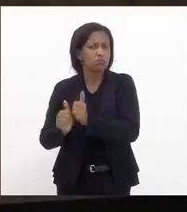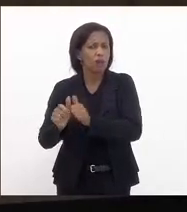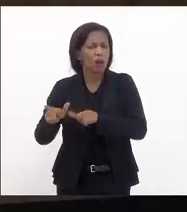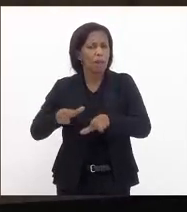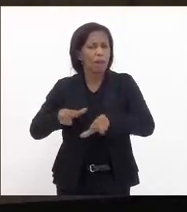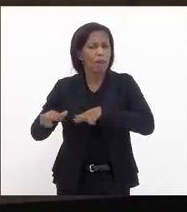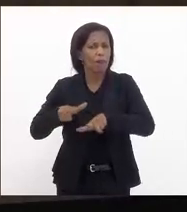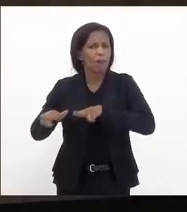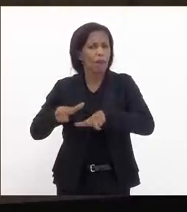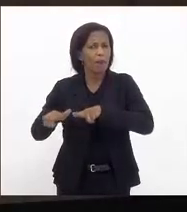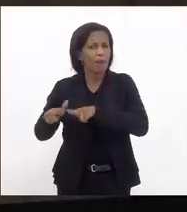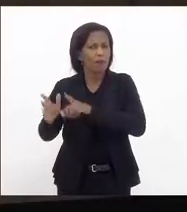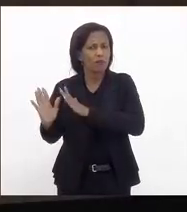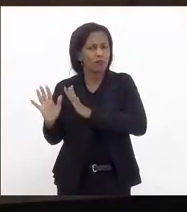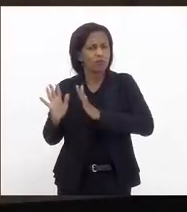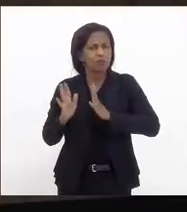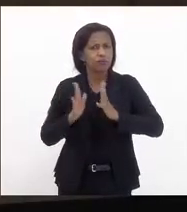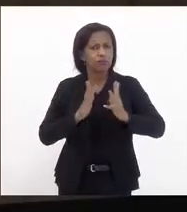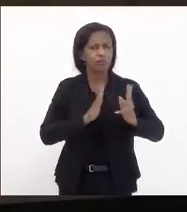trabalhando no futebol